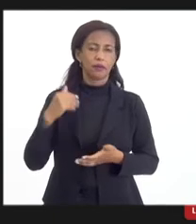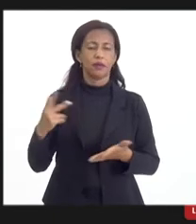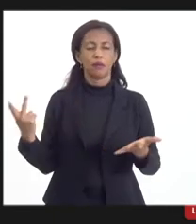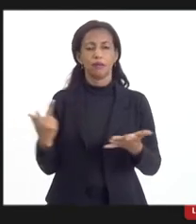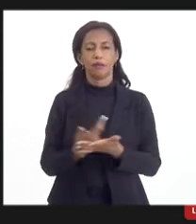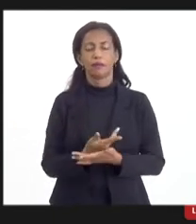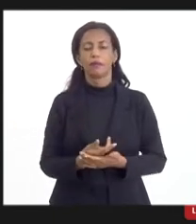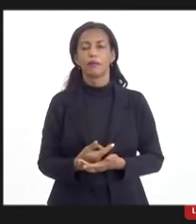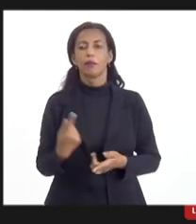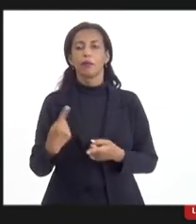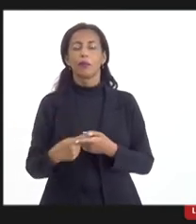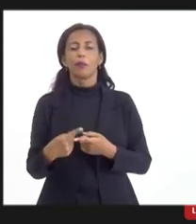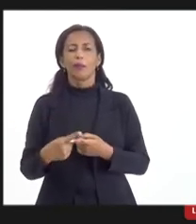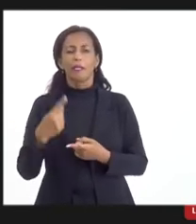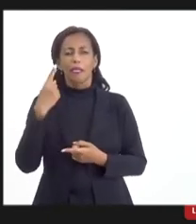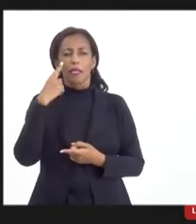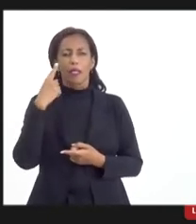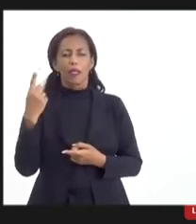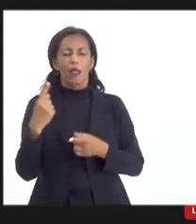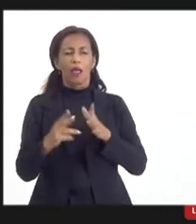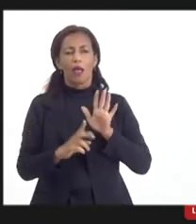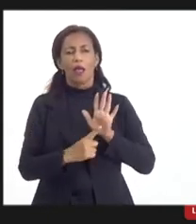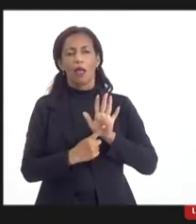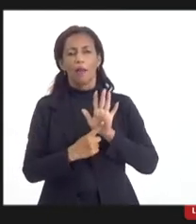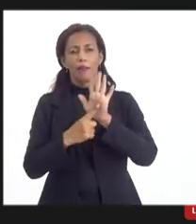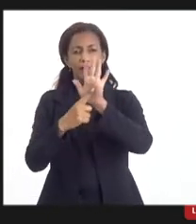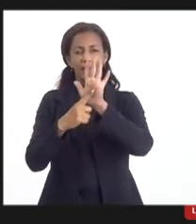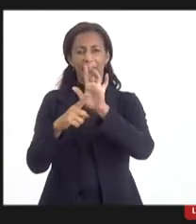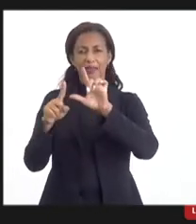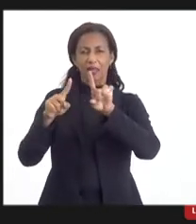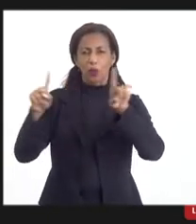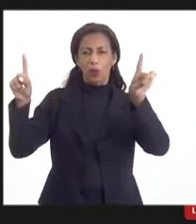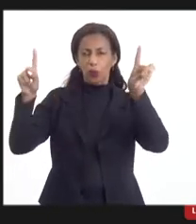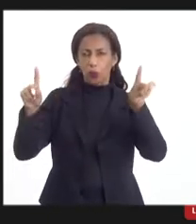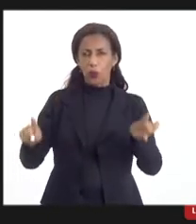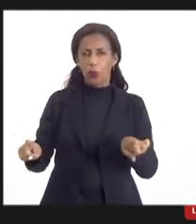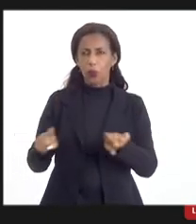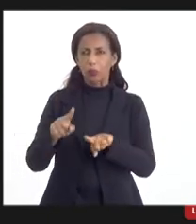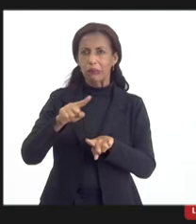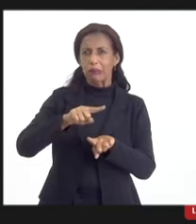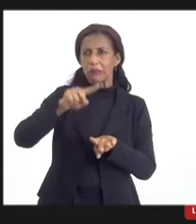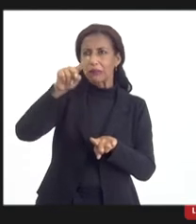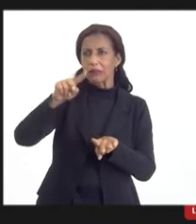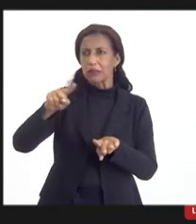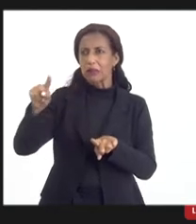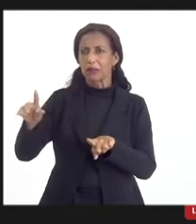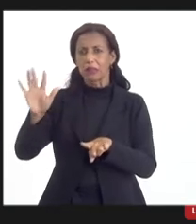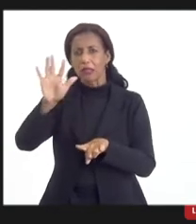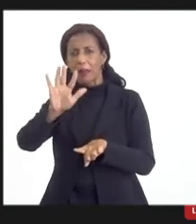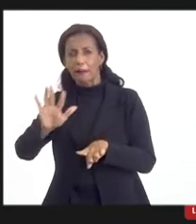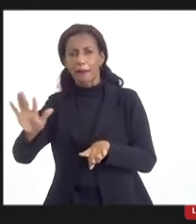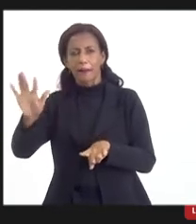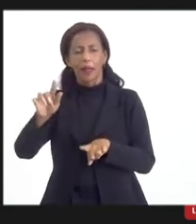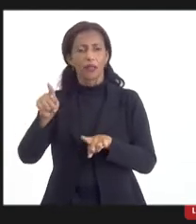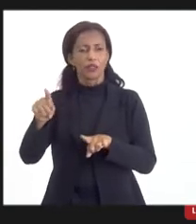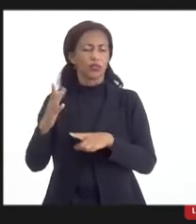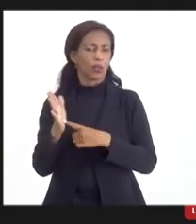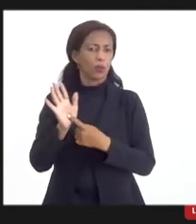porque, pegando a apresentação que a empresa fez, já em reunião em outra ocasião aqui